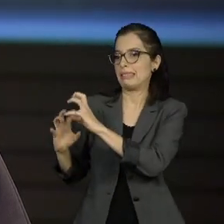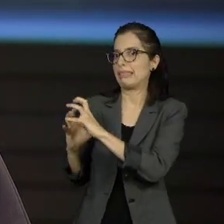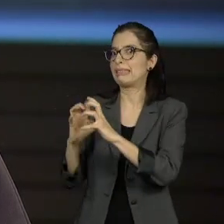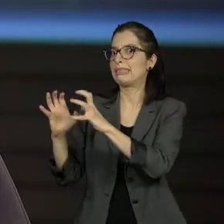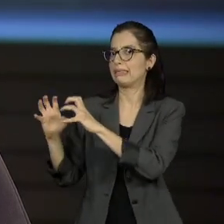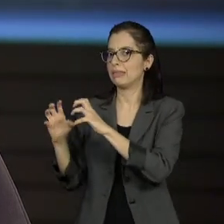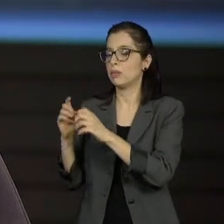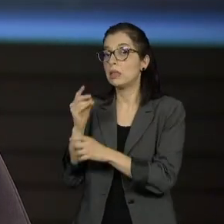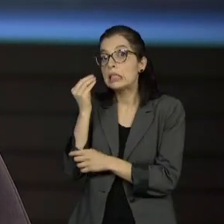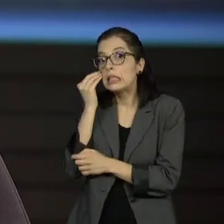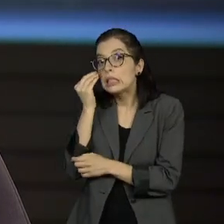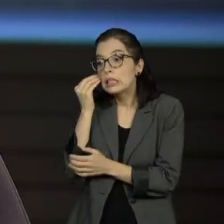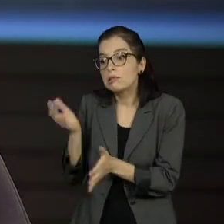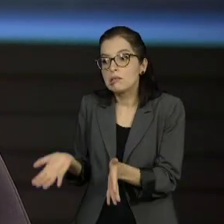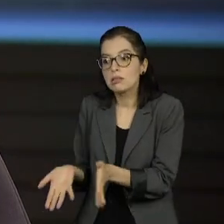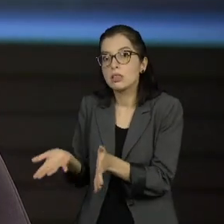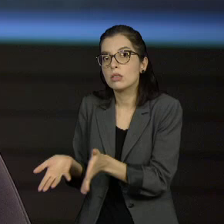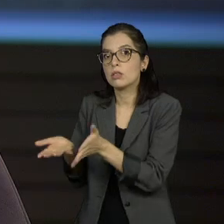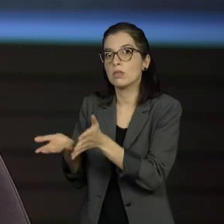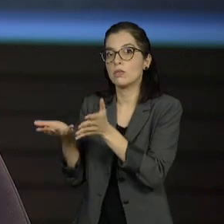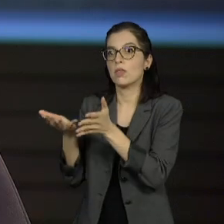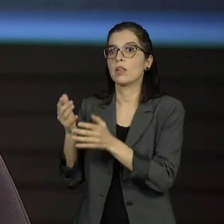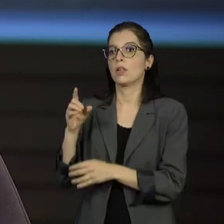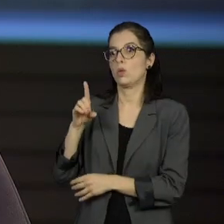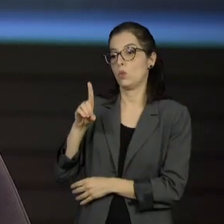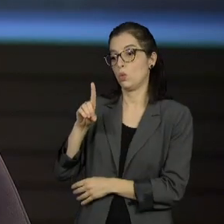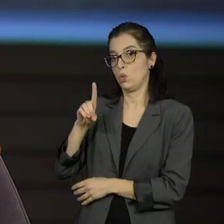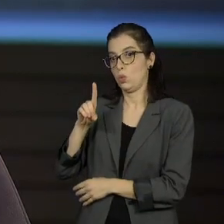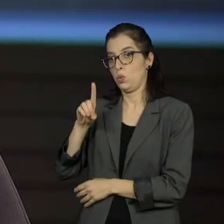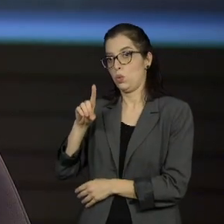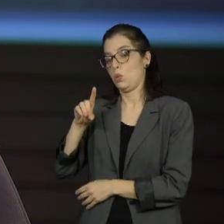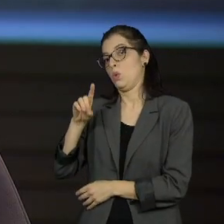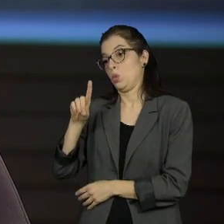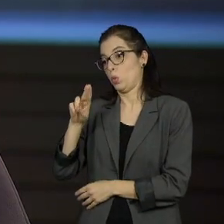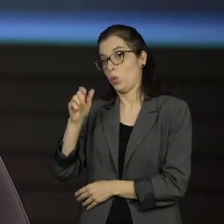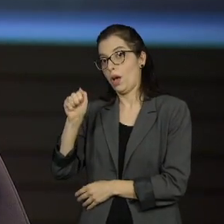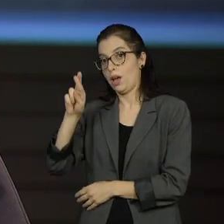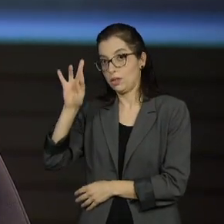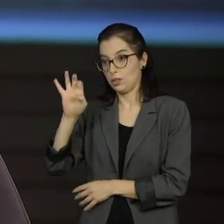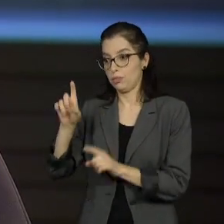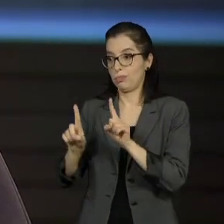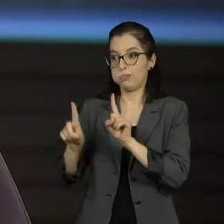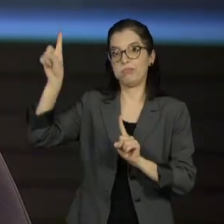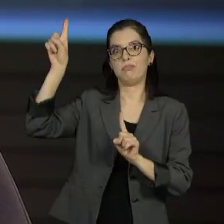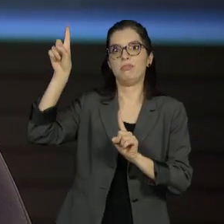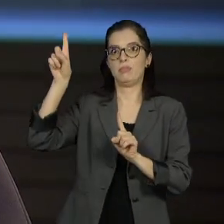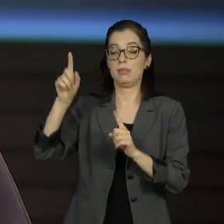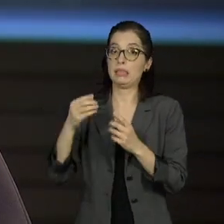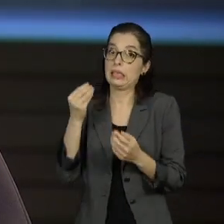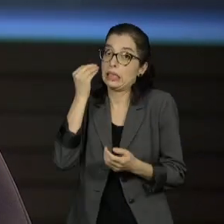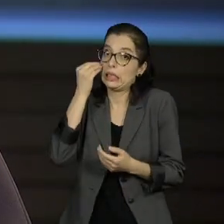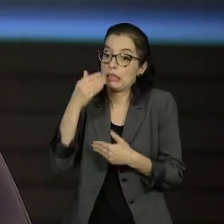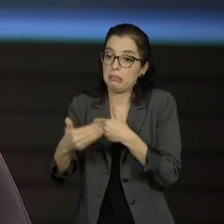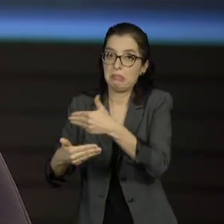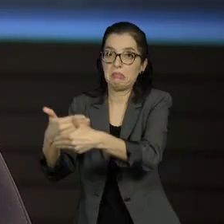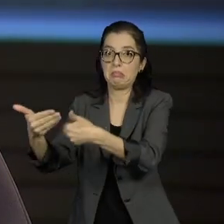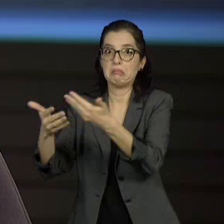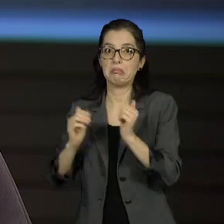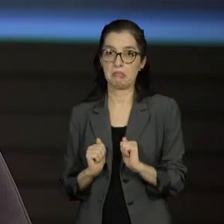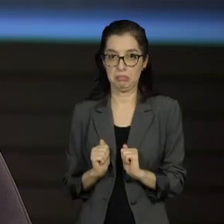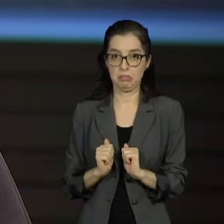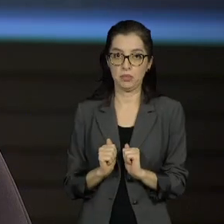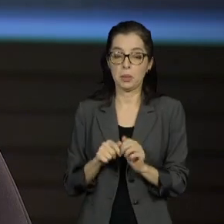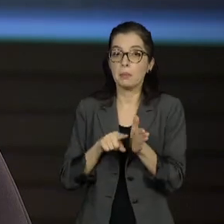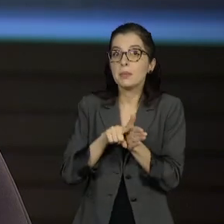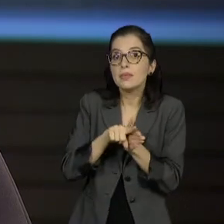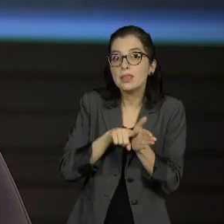candidato Duarte supere o candidato de oposição. Existe uma possibilidade disso acontecer, ele está em crescimento, a pesquisa das pesquisas também não